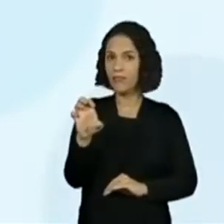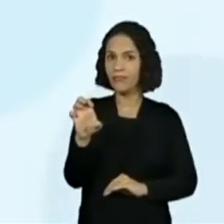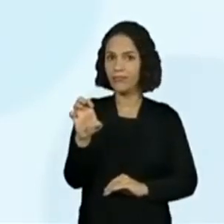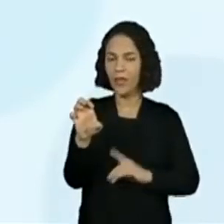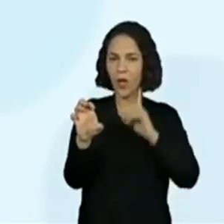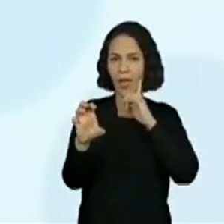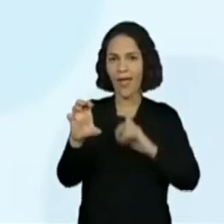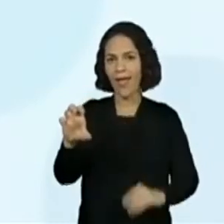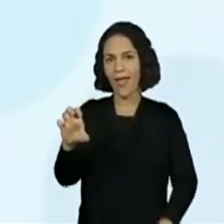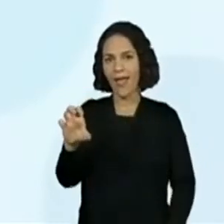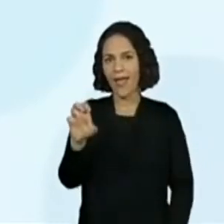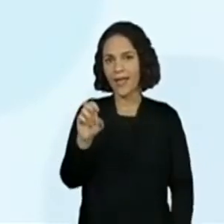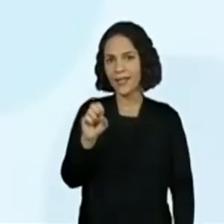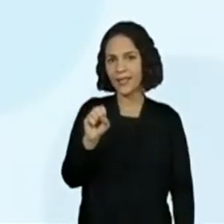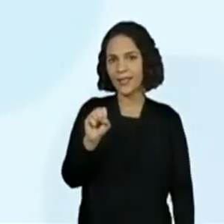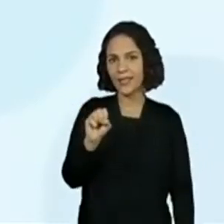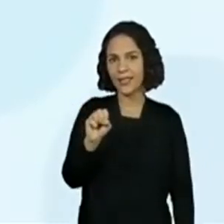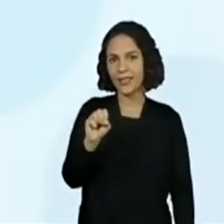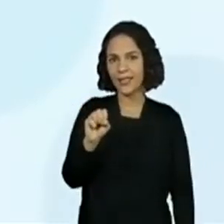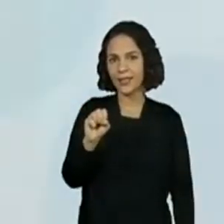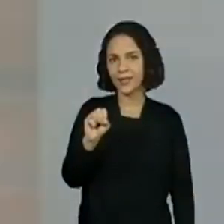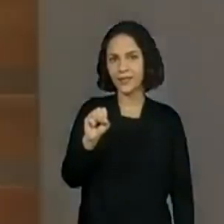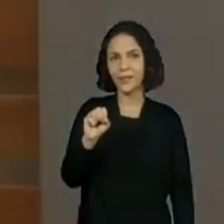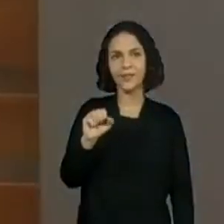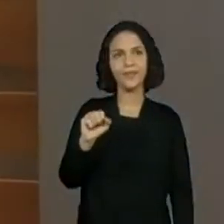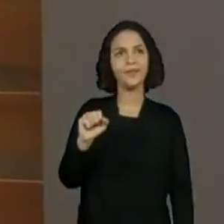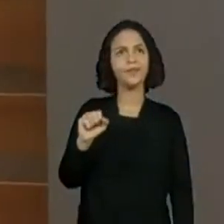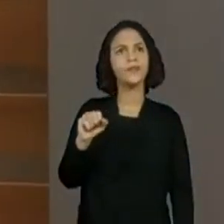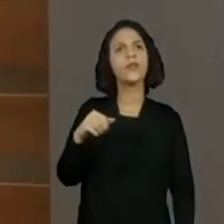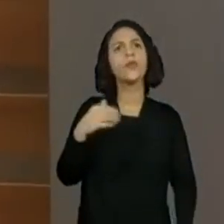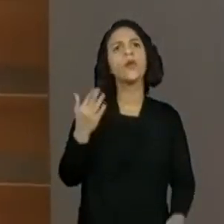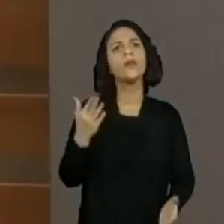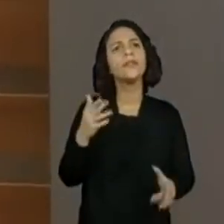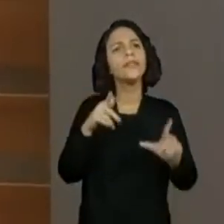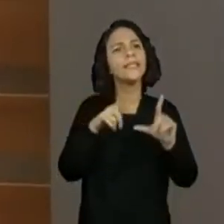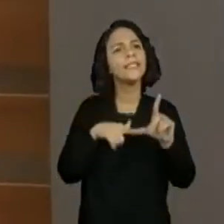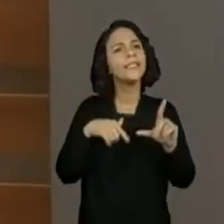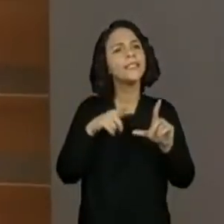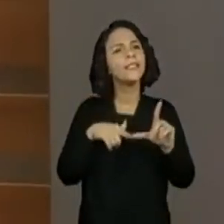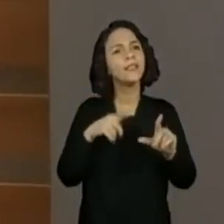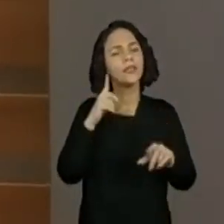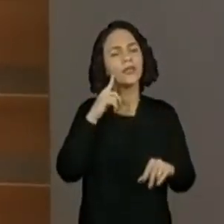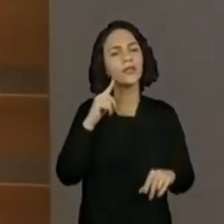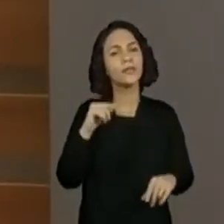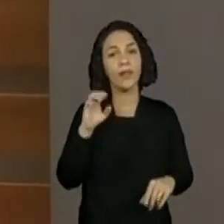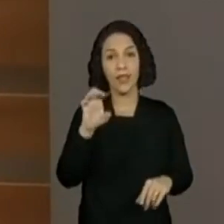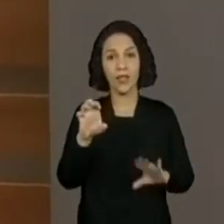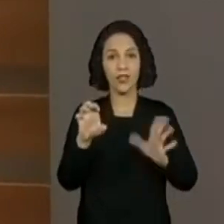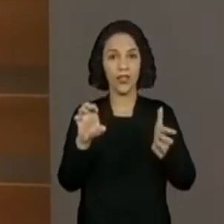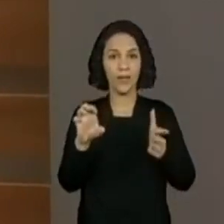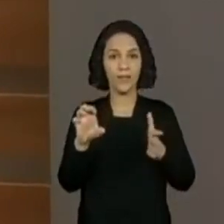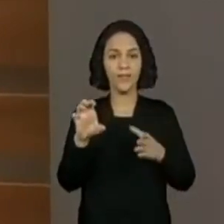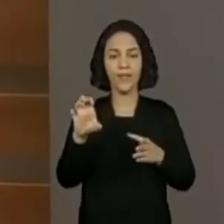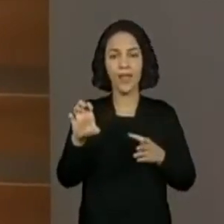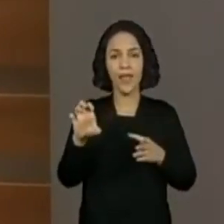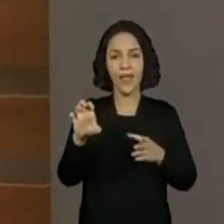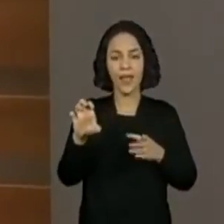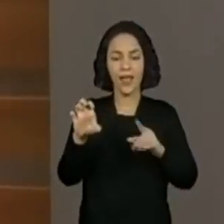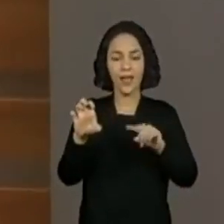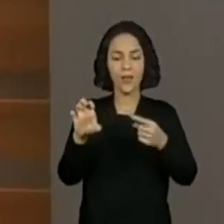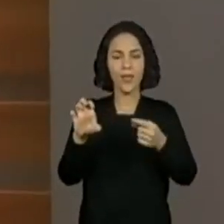Es. Qual será que é a letra, criança, que tem esse... Esse som, O E eu já tenho, ó. Es.